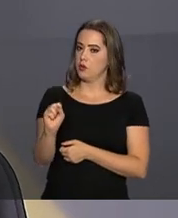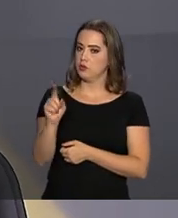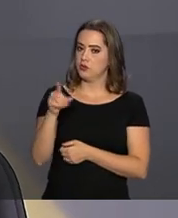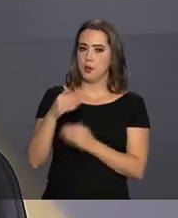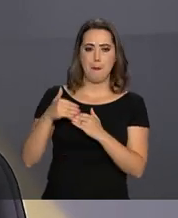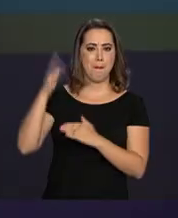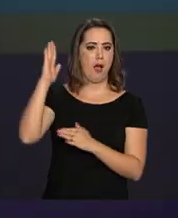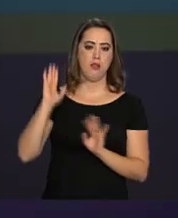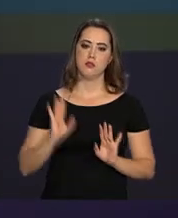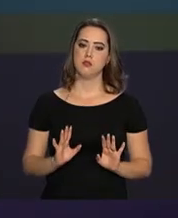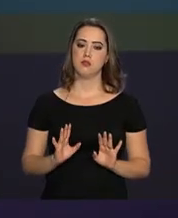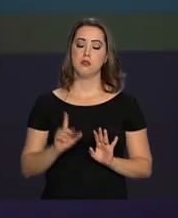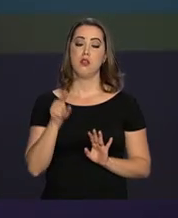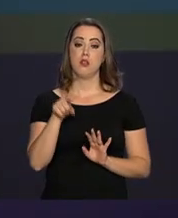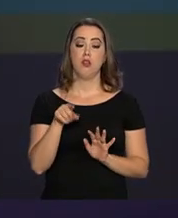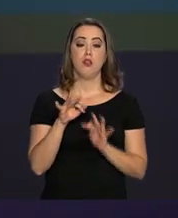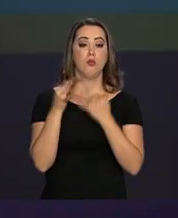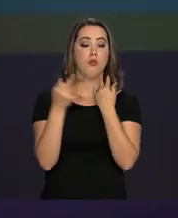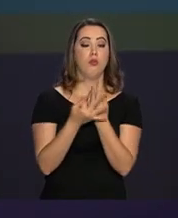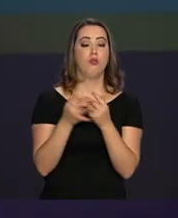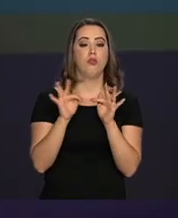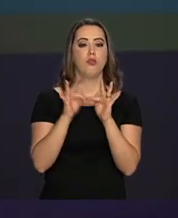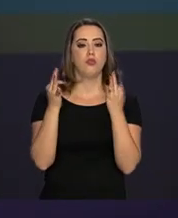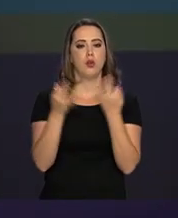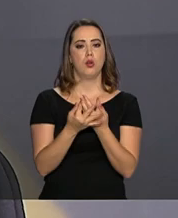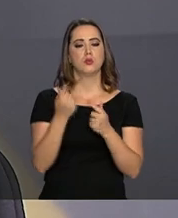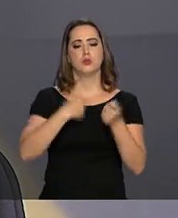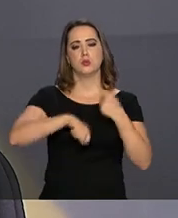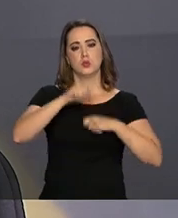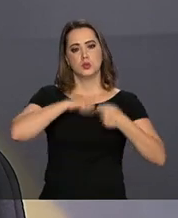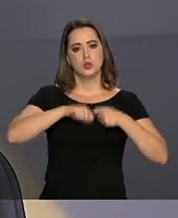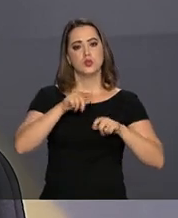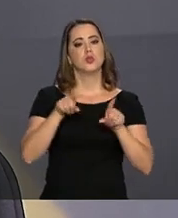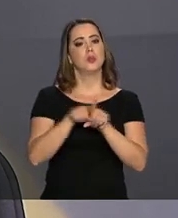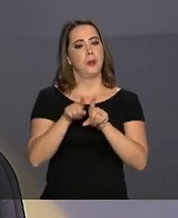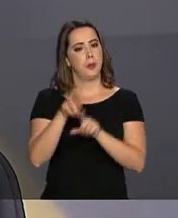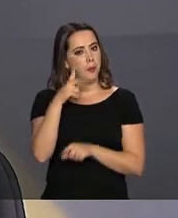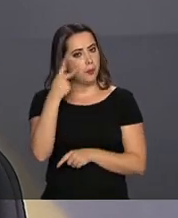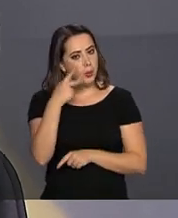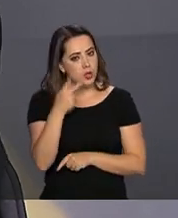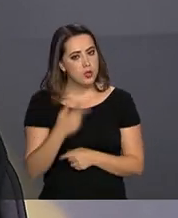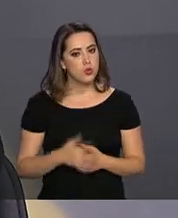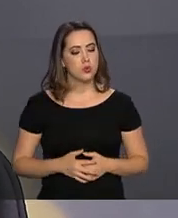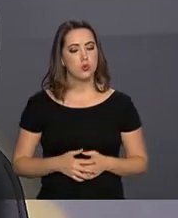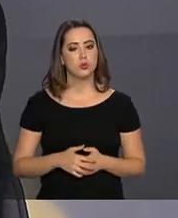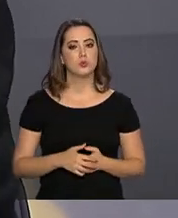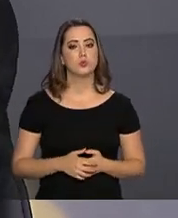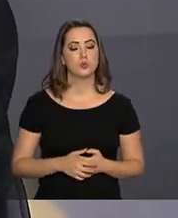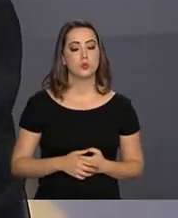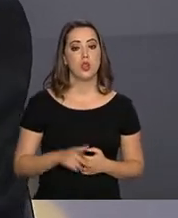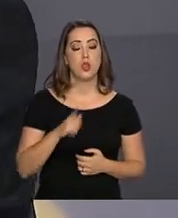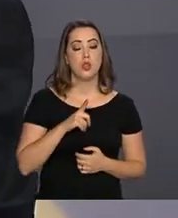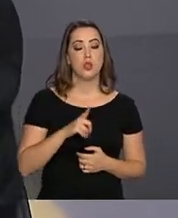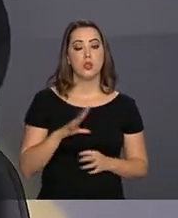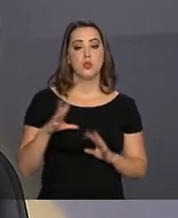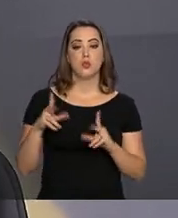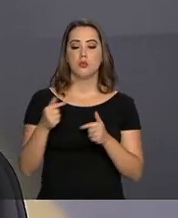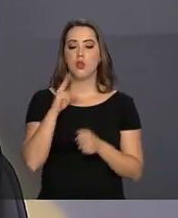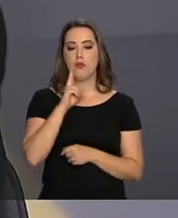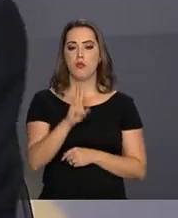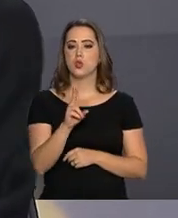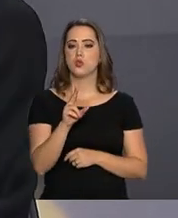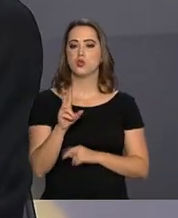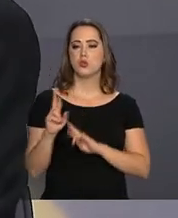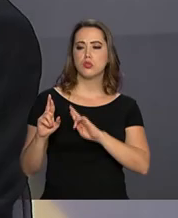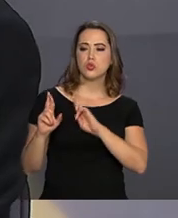vai além. Ele é um fórum econômico e político, tem toda... Eu vejo